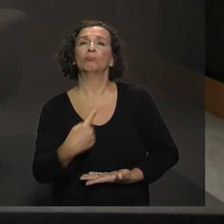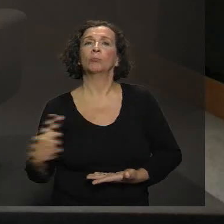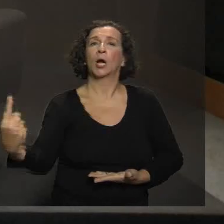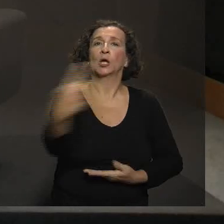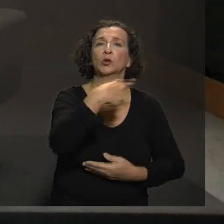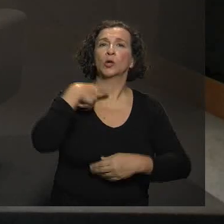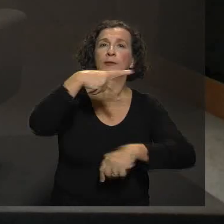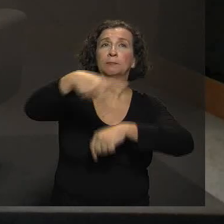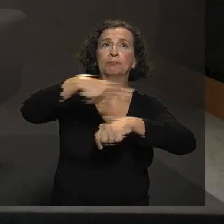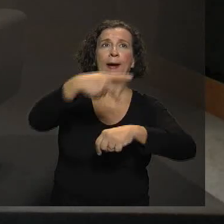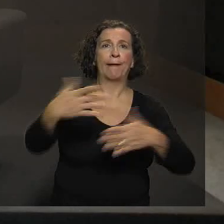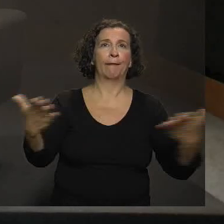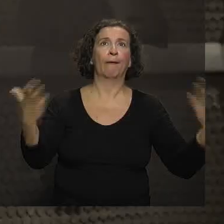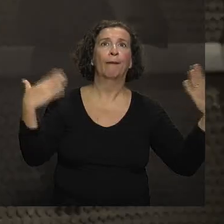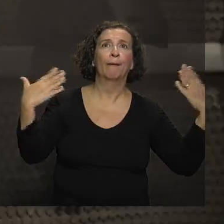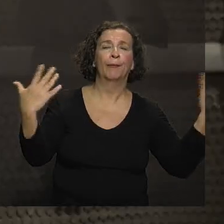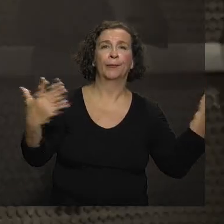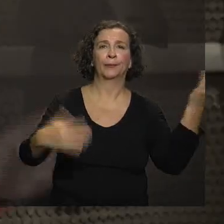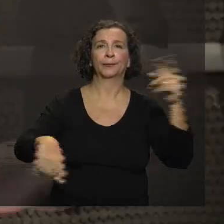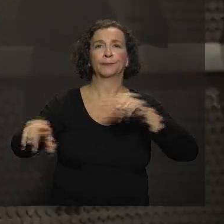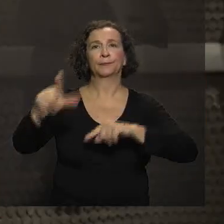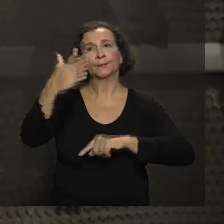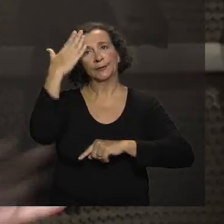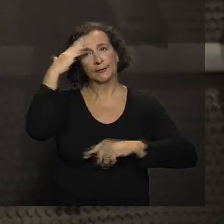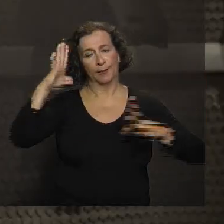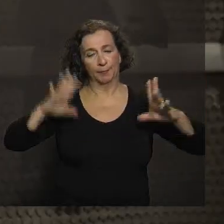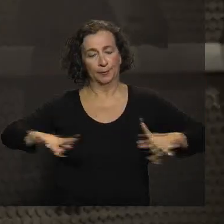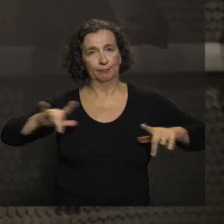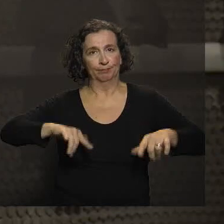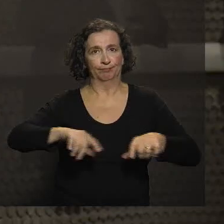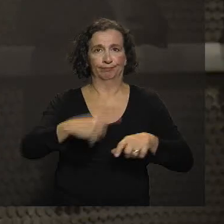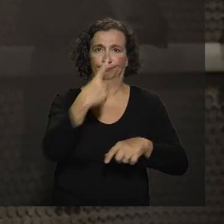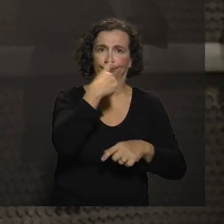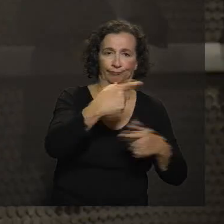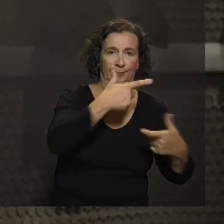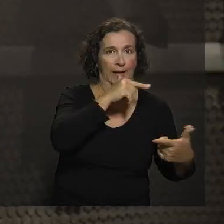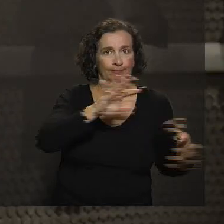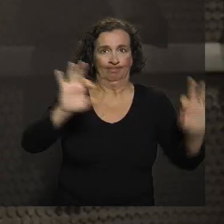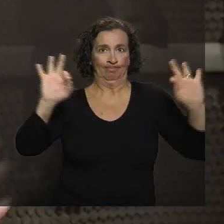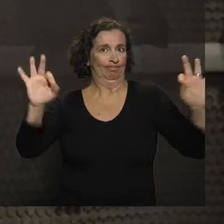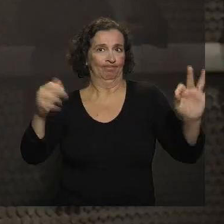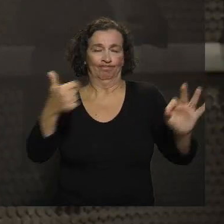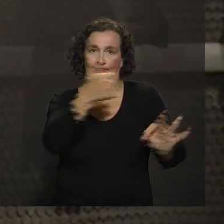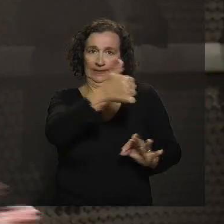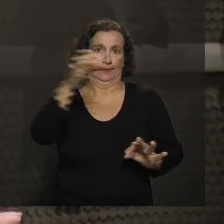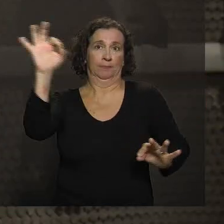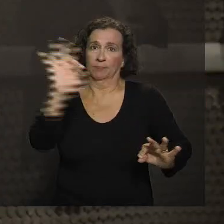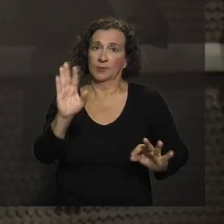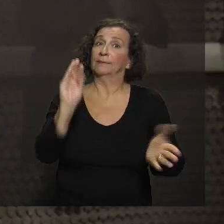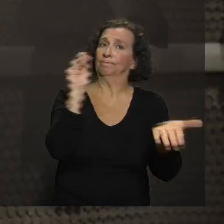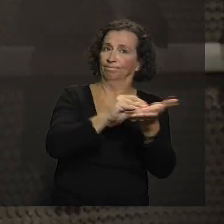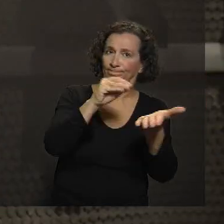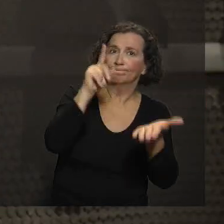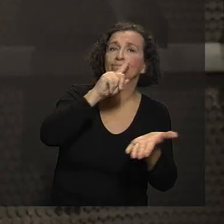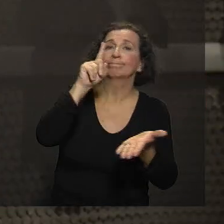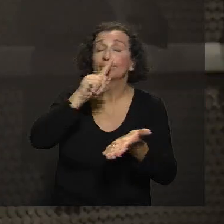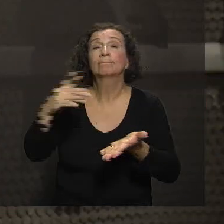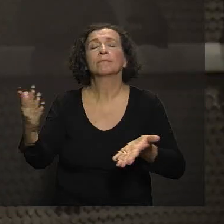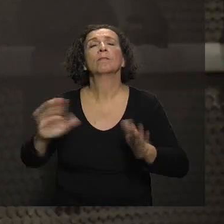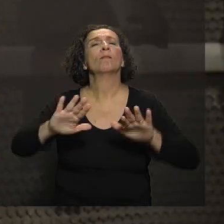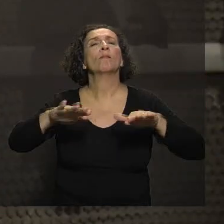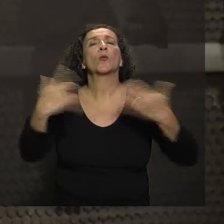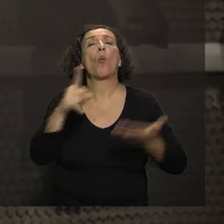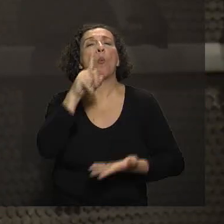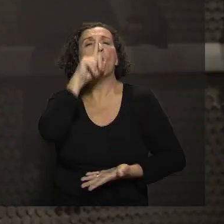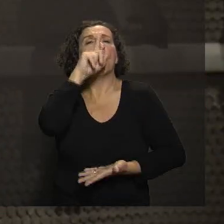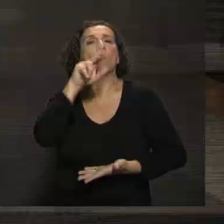né? Um país tropical, nosso saneamento básico, a gente sabe que também não é lá tão bom assim, em algumas partes ainda. Quais são os